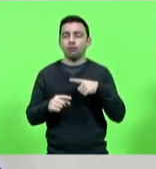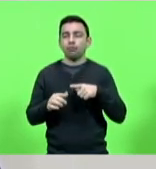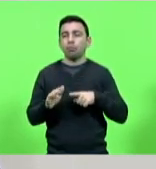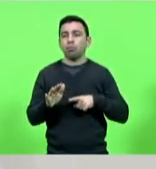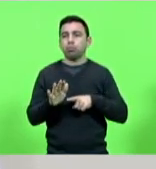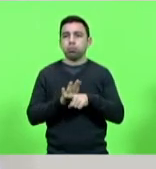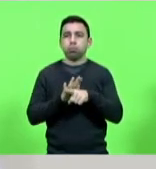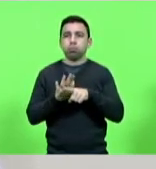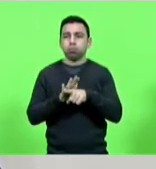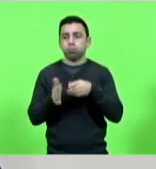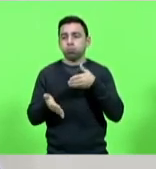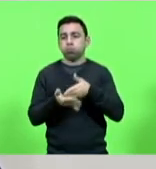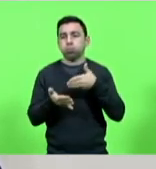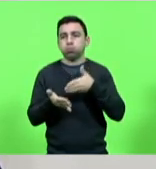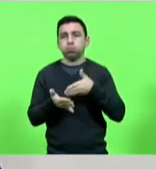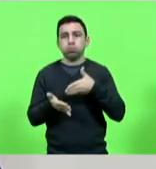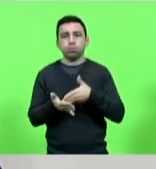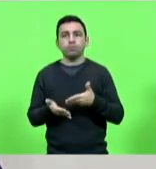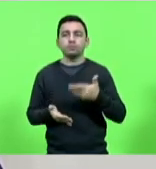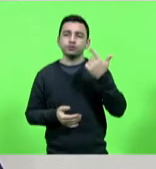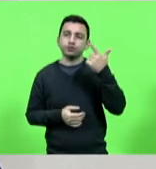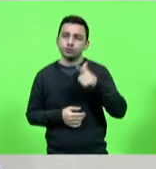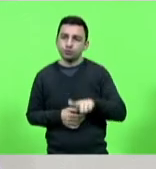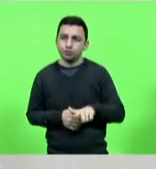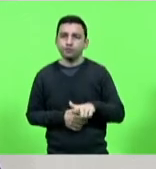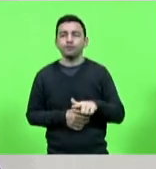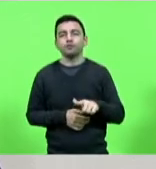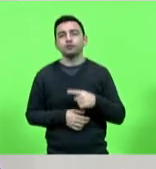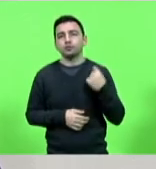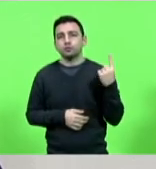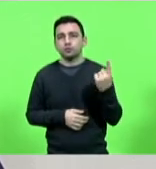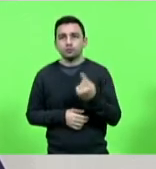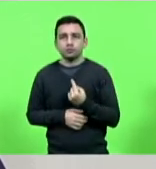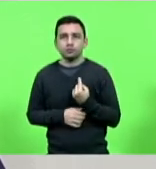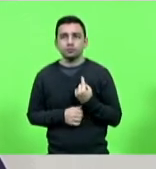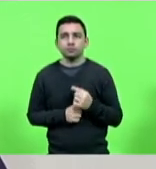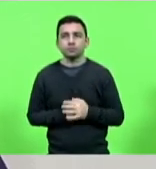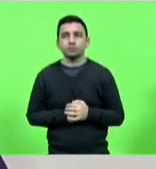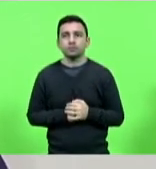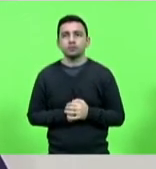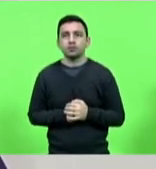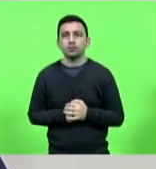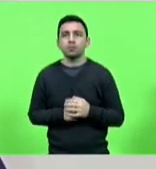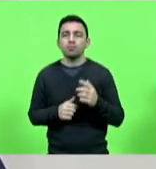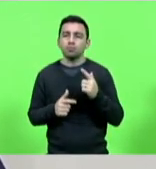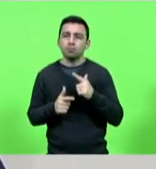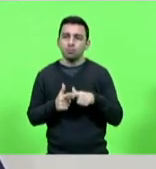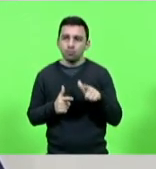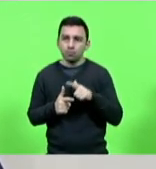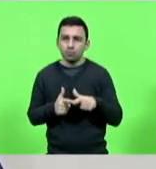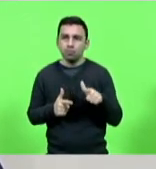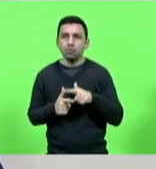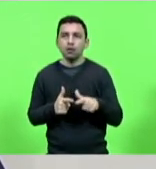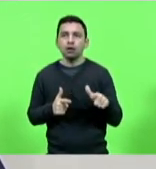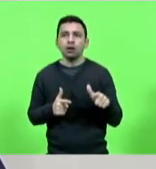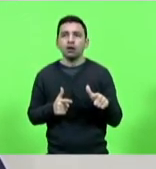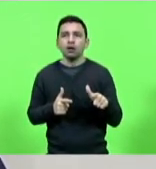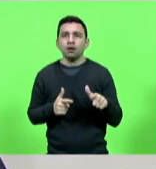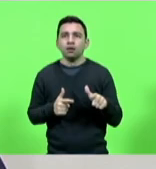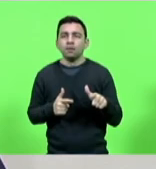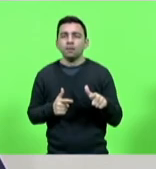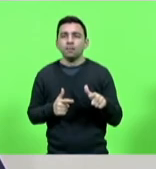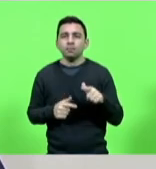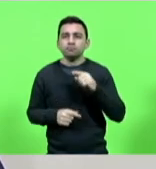lamentavelmente novamente ficamos numa situação em que as